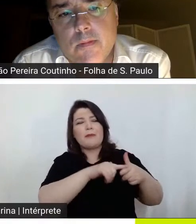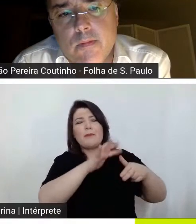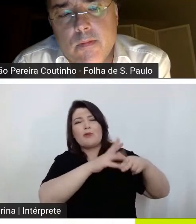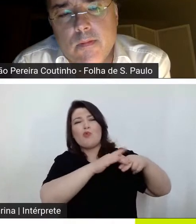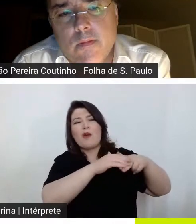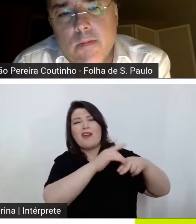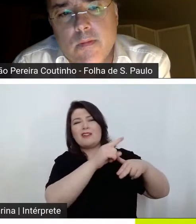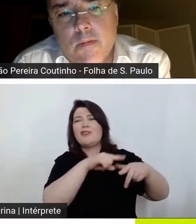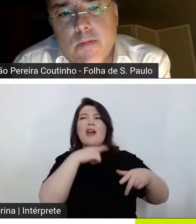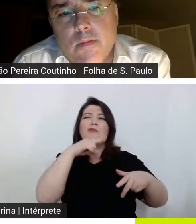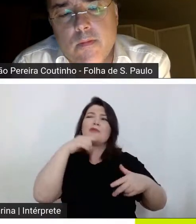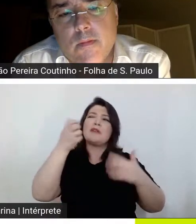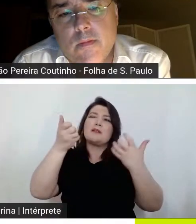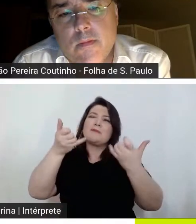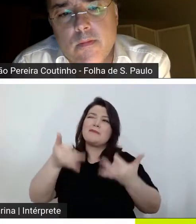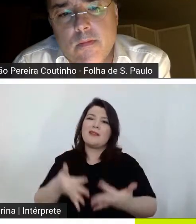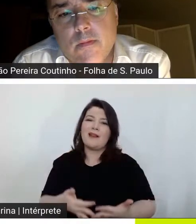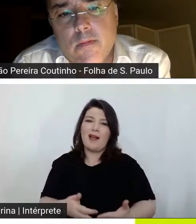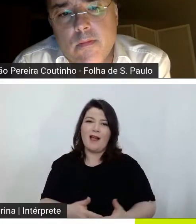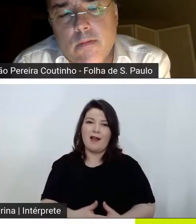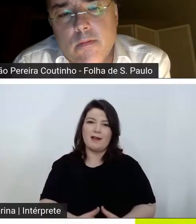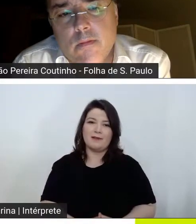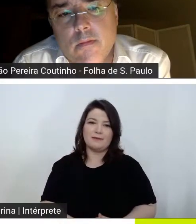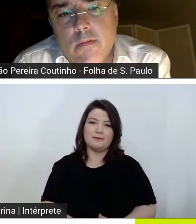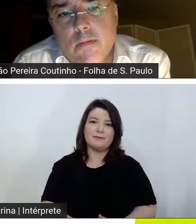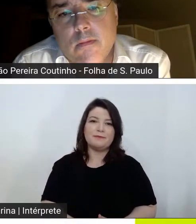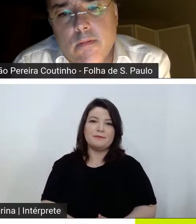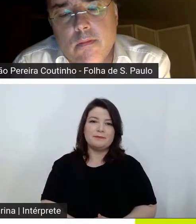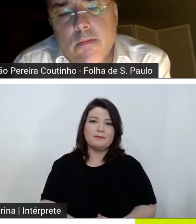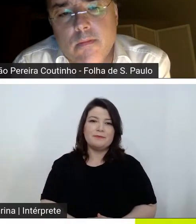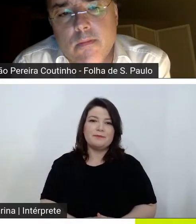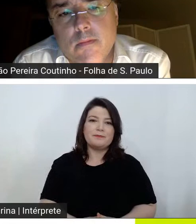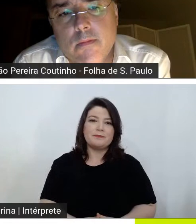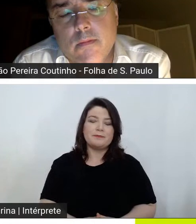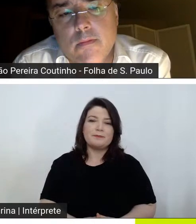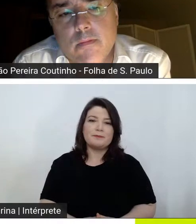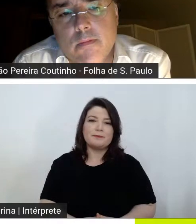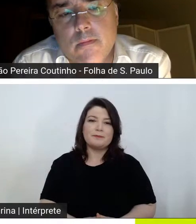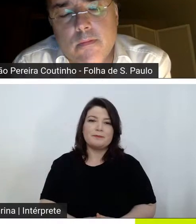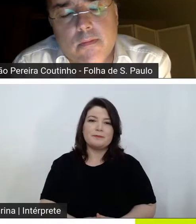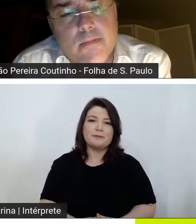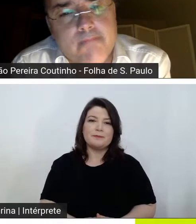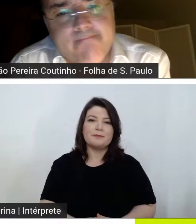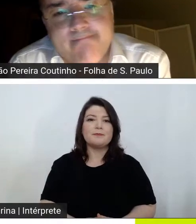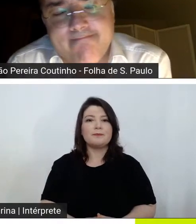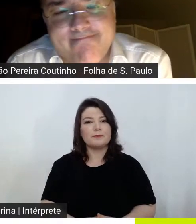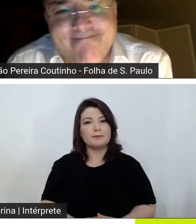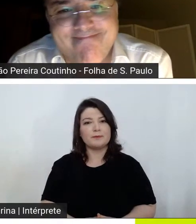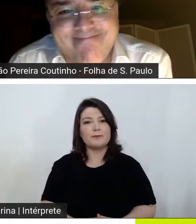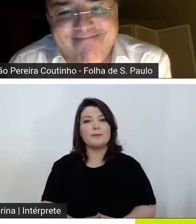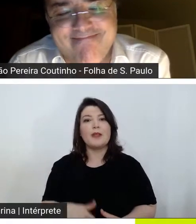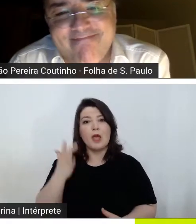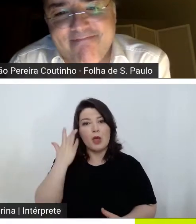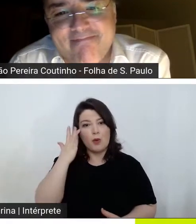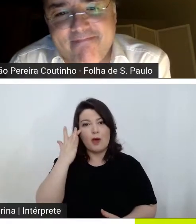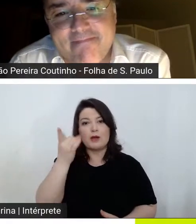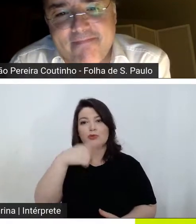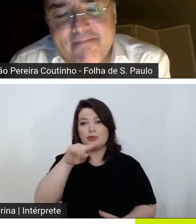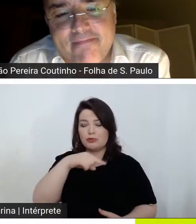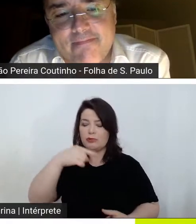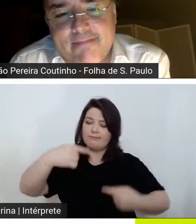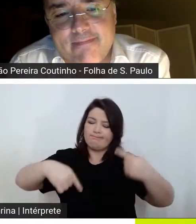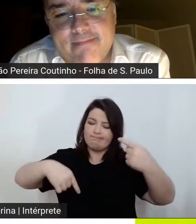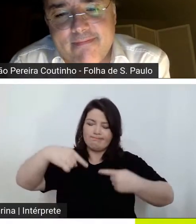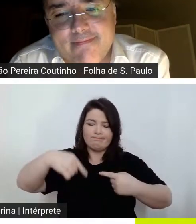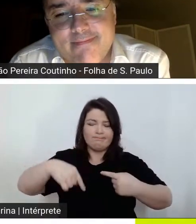faz uma relação entre isso e a contemporaneidade gente eu acho que a gente teve um debate belíssimo